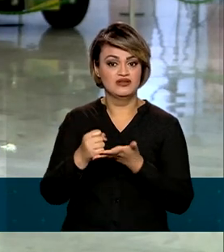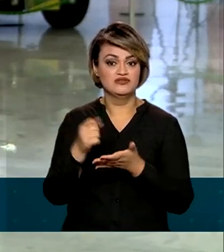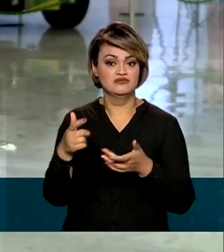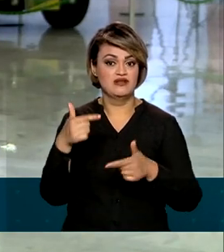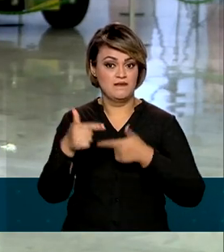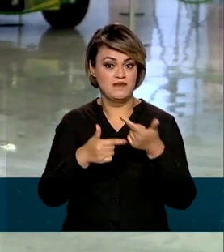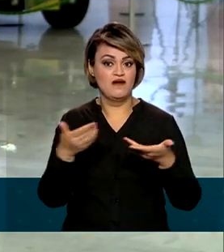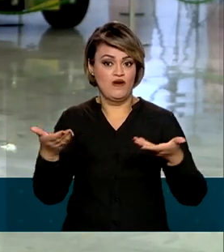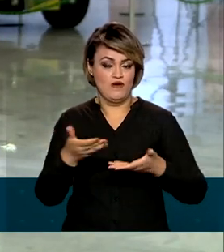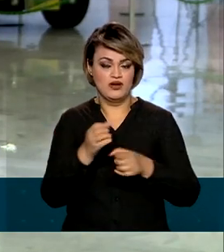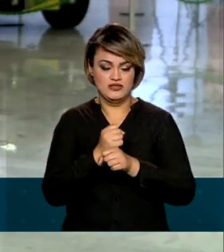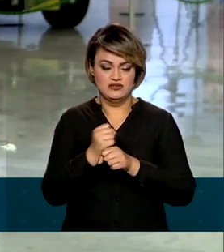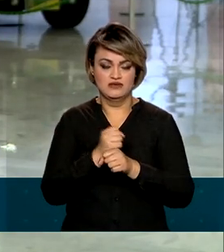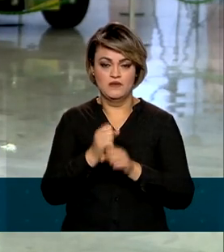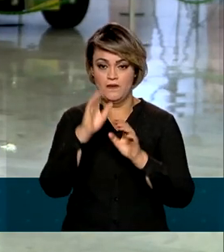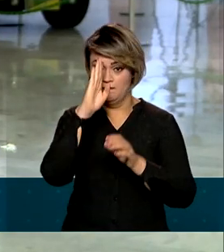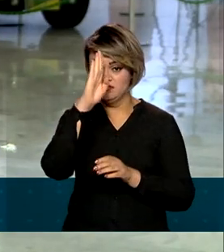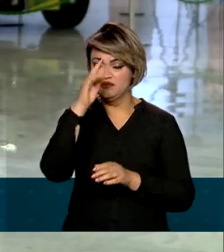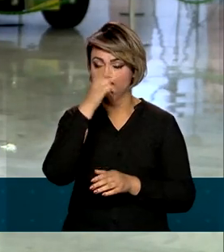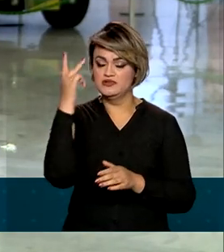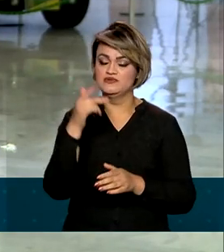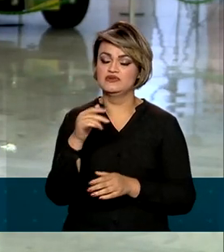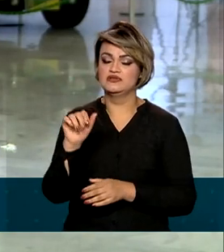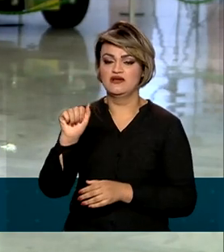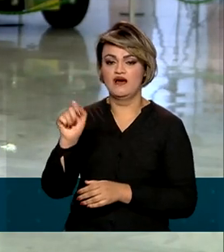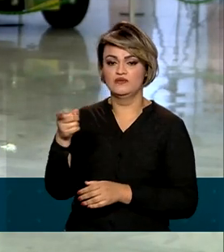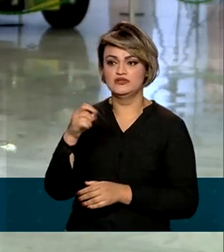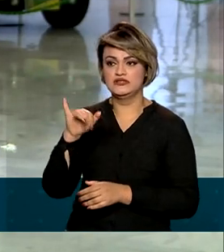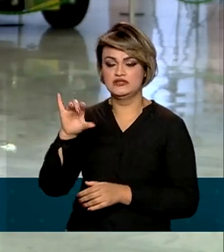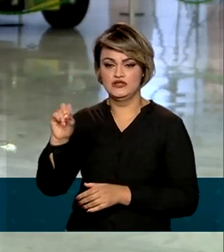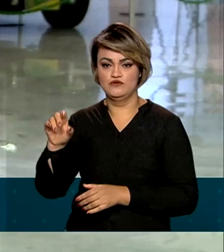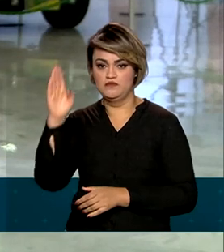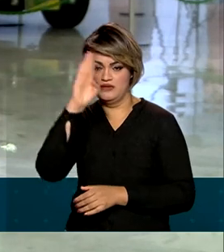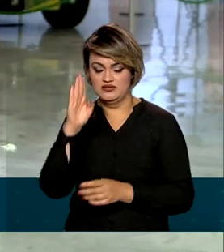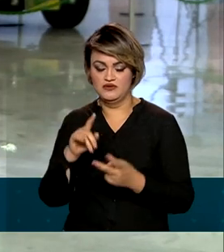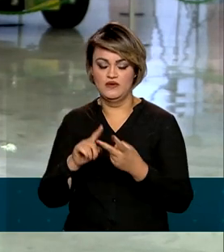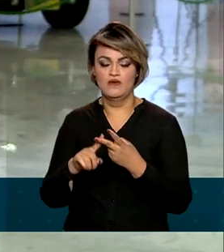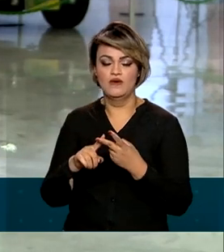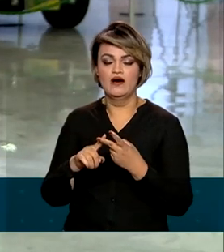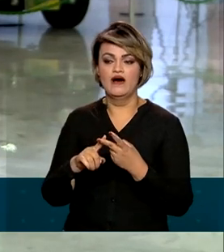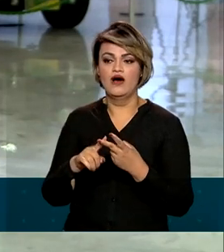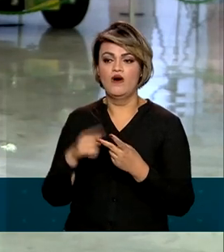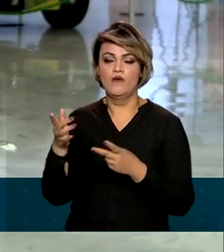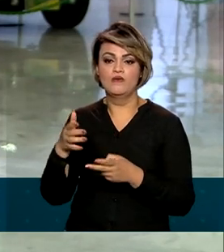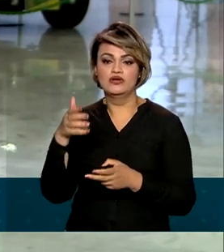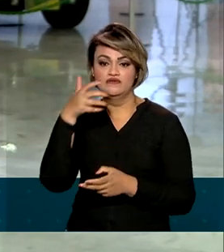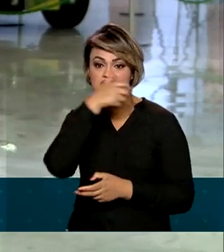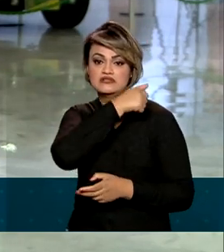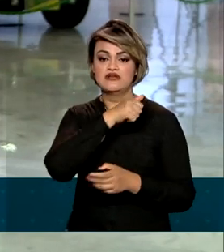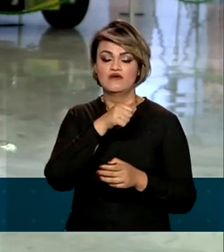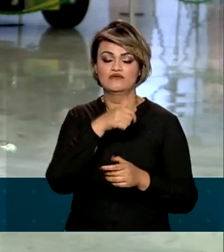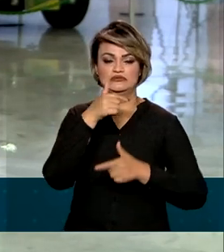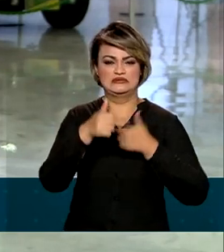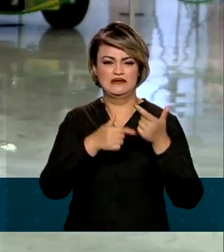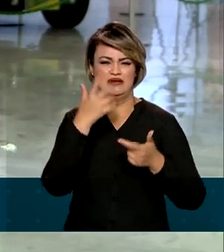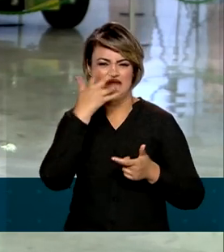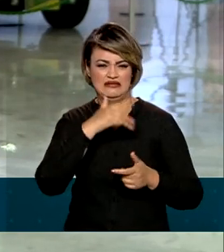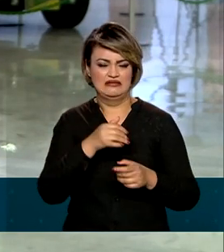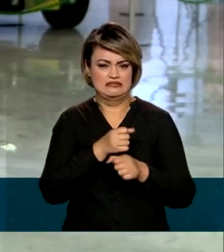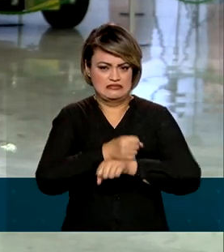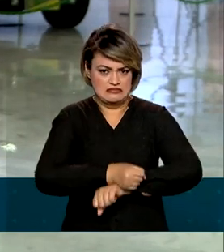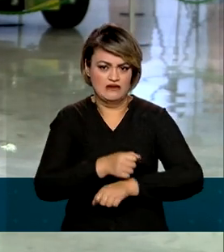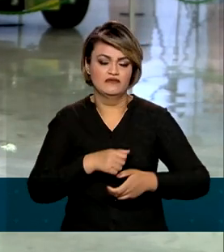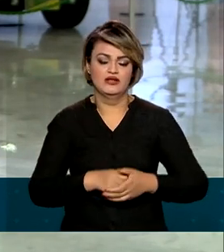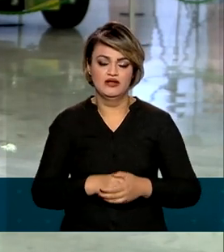com prioridade para o público do Auxílio Brasil, adolescentes em acolhimento institucional ou resgatados do trabalho infantil. As